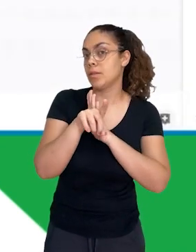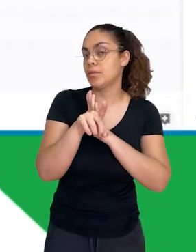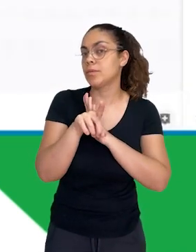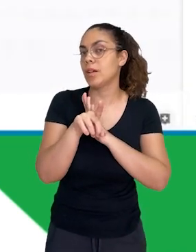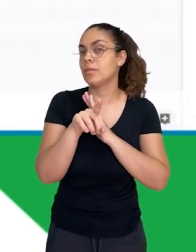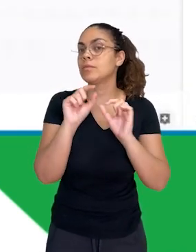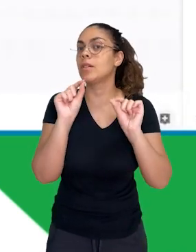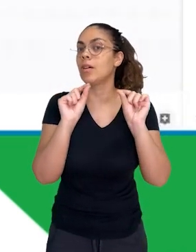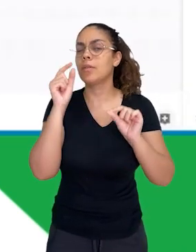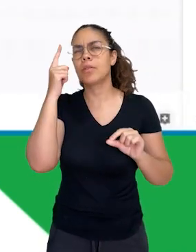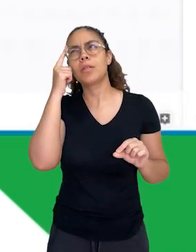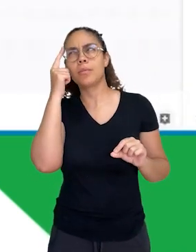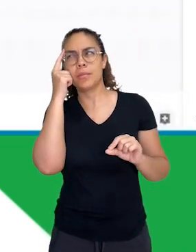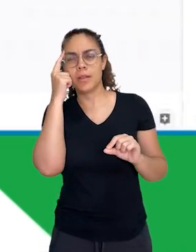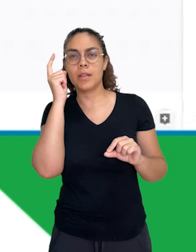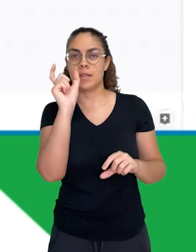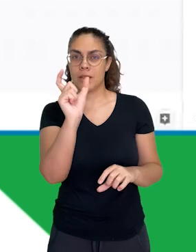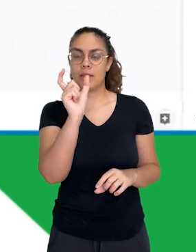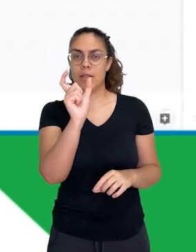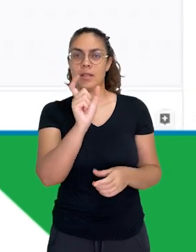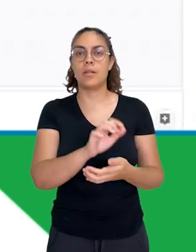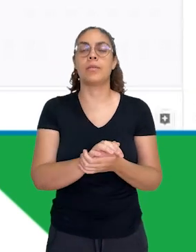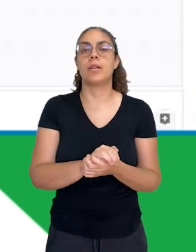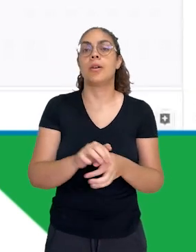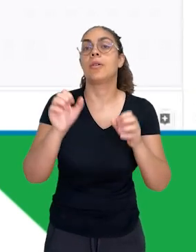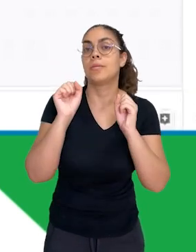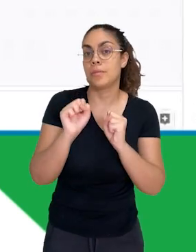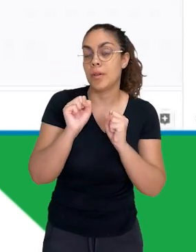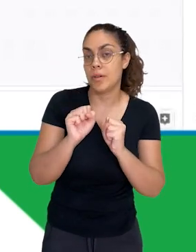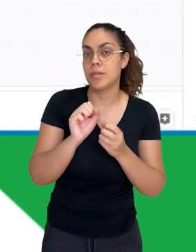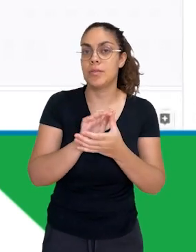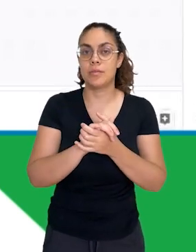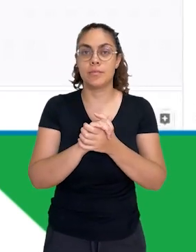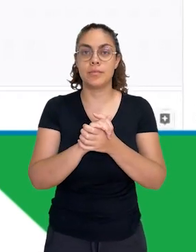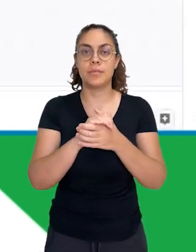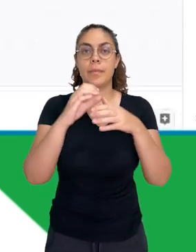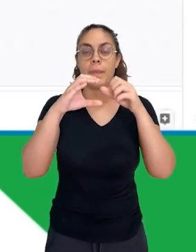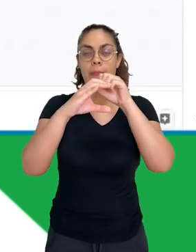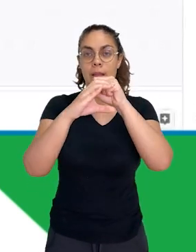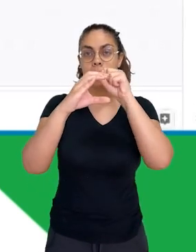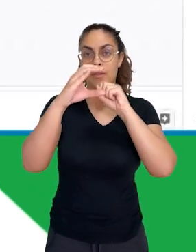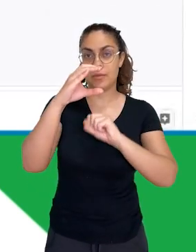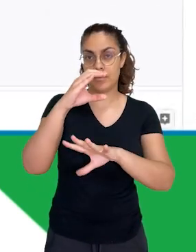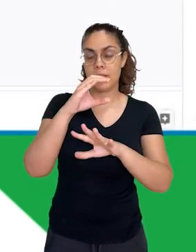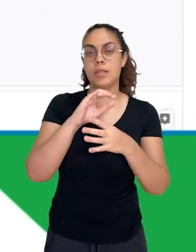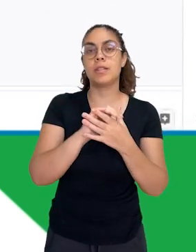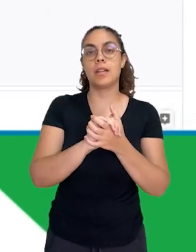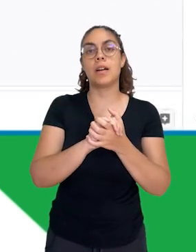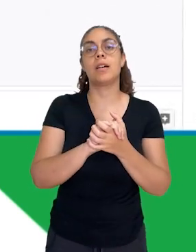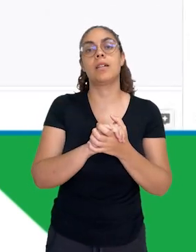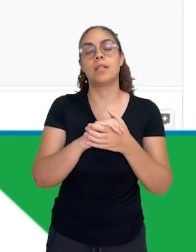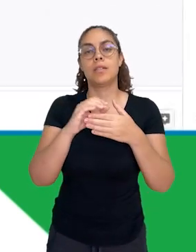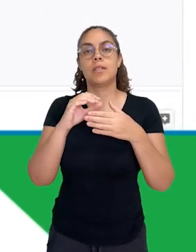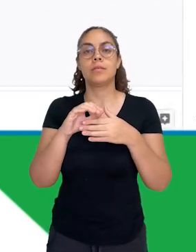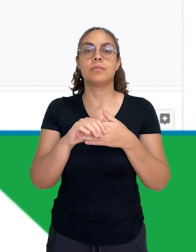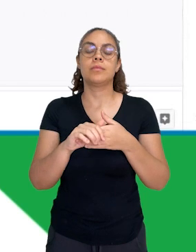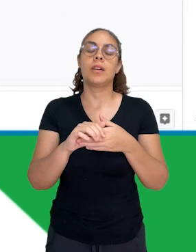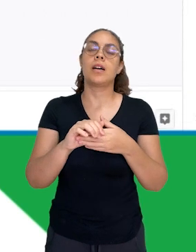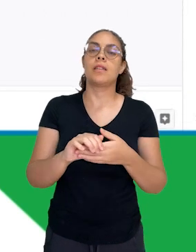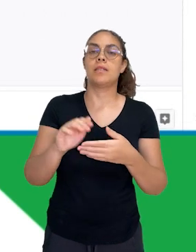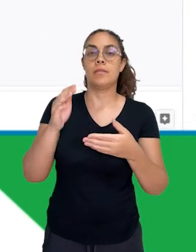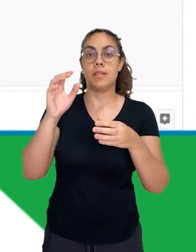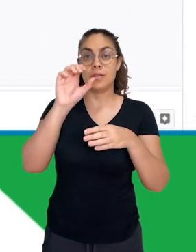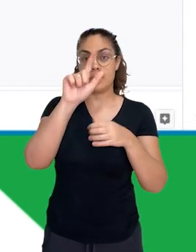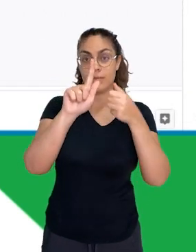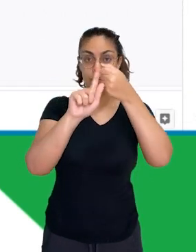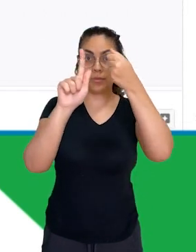Qual que é a nossa ideia em relação à utilização desse cartão? Vocês podem compartilhar com seus alunos esse arquivo, tá? Através do Google